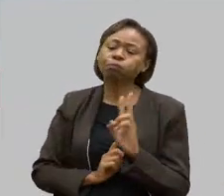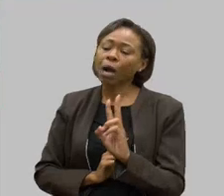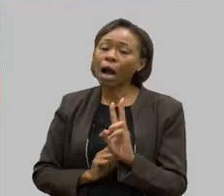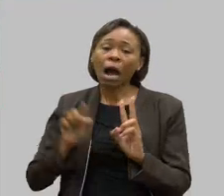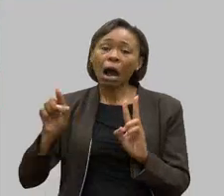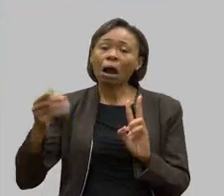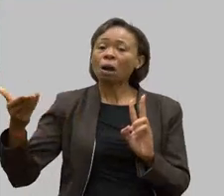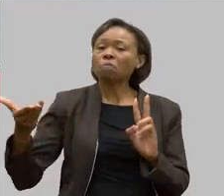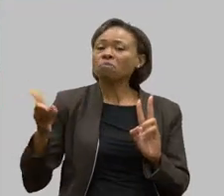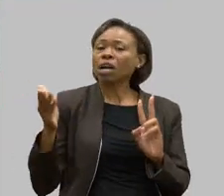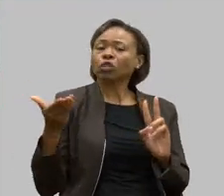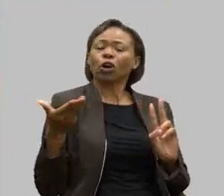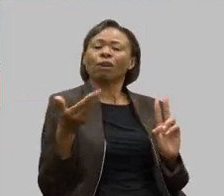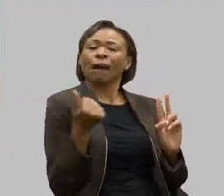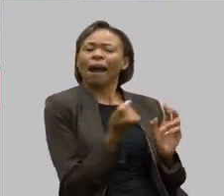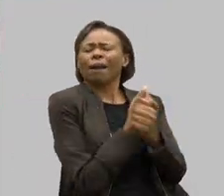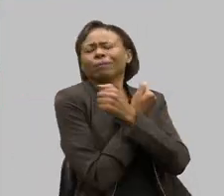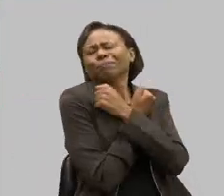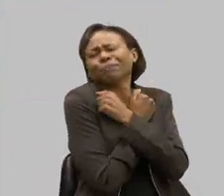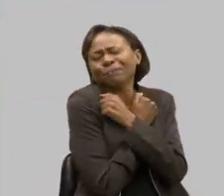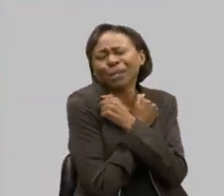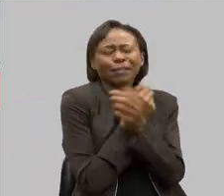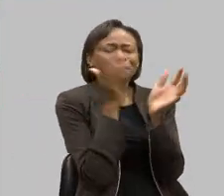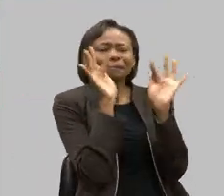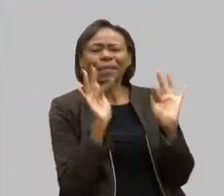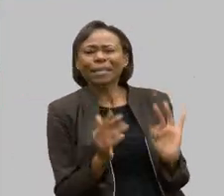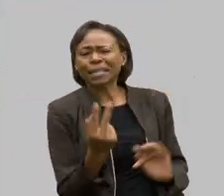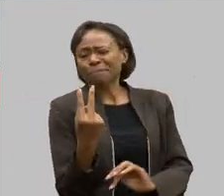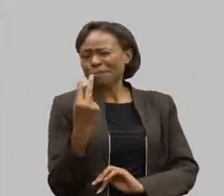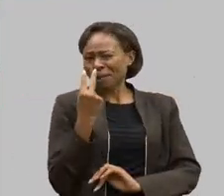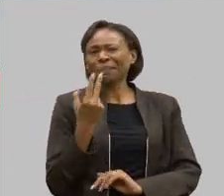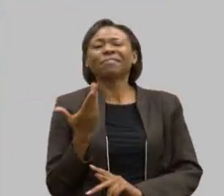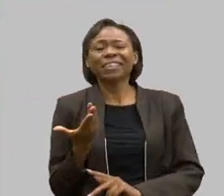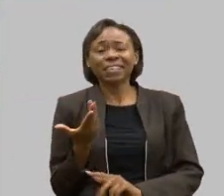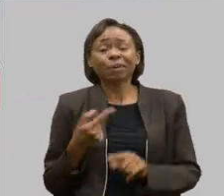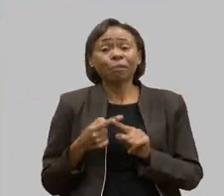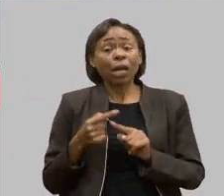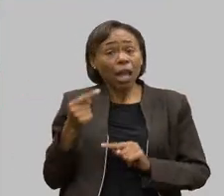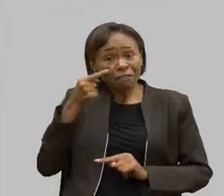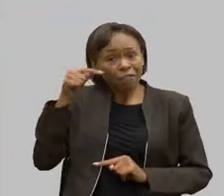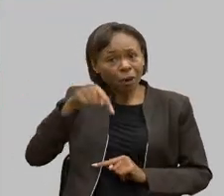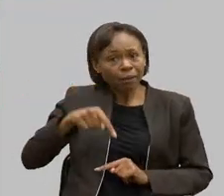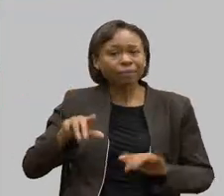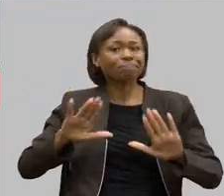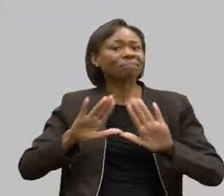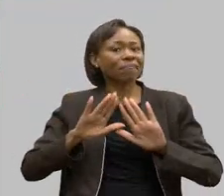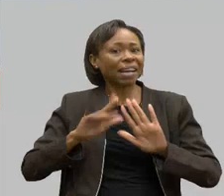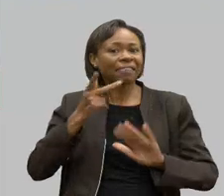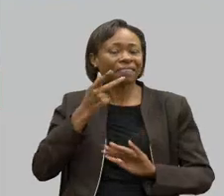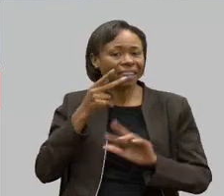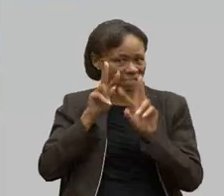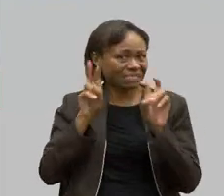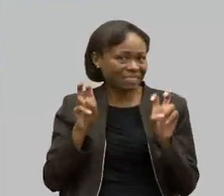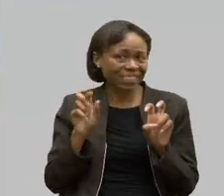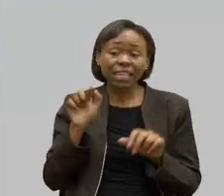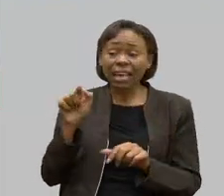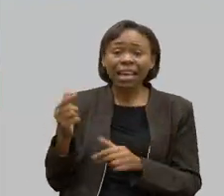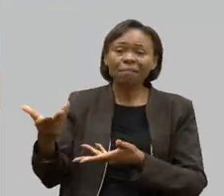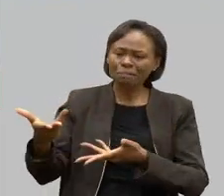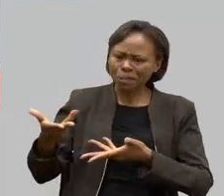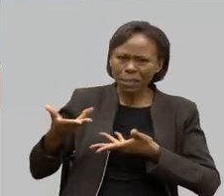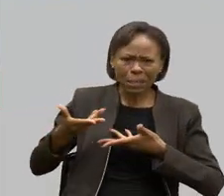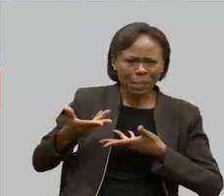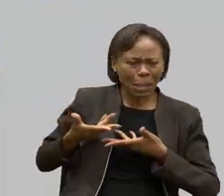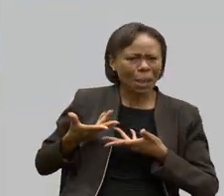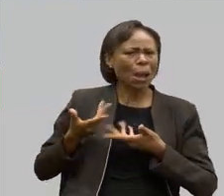O garçom veio, me abraçou, ficou feliz, que me viu, que tinha falado aqui nesse assunto. E ele me atendeu muito bem, com muita presteza.